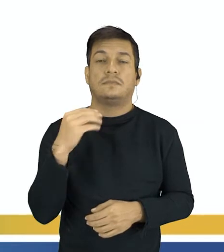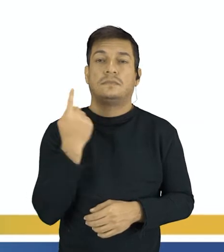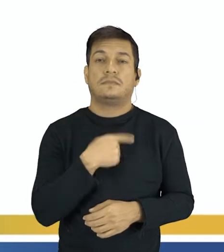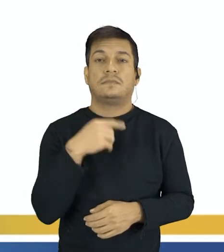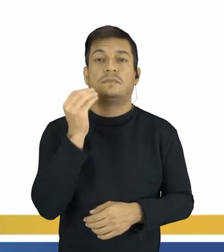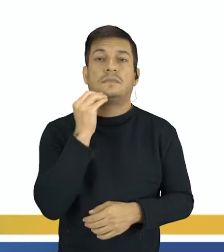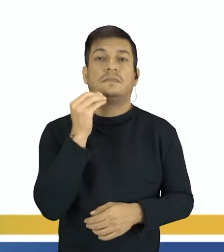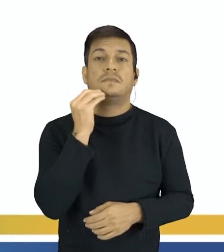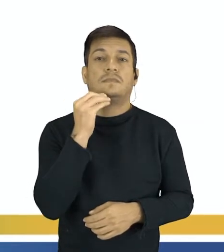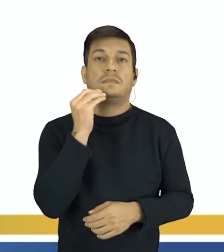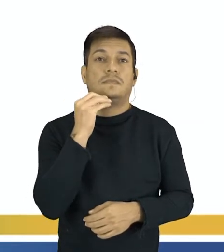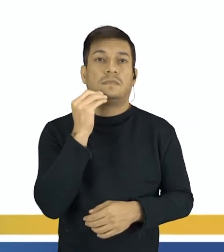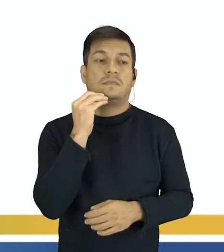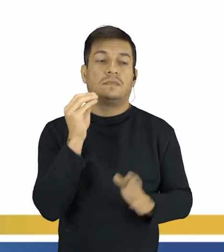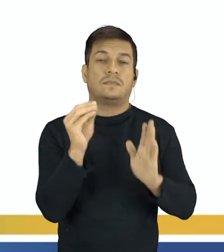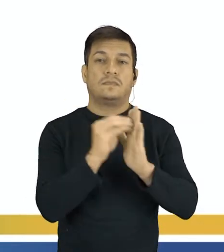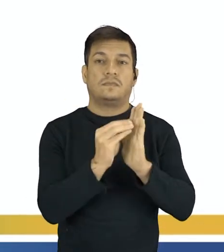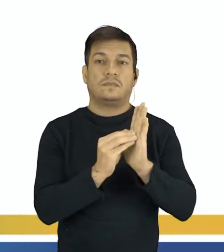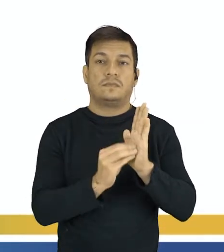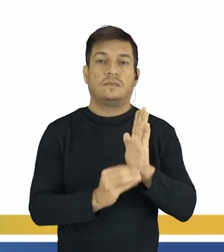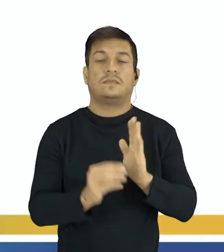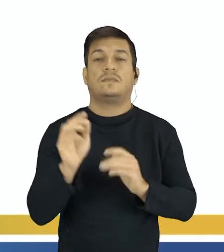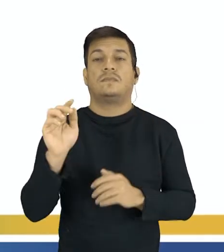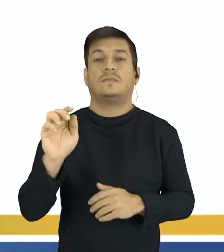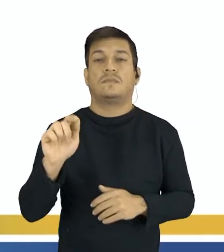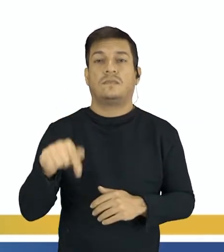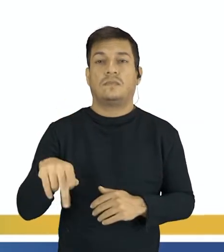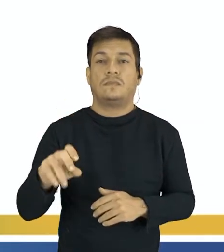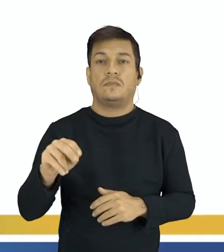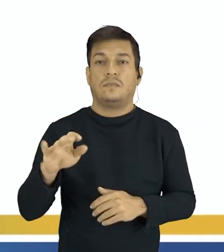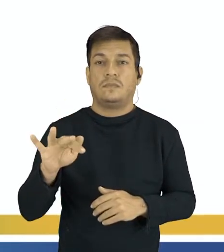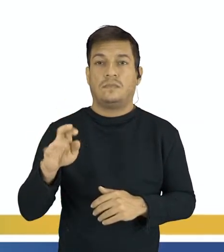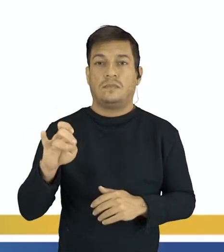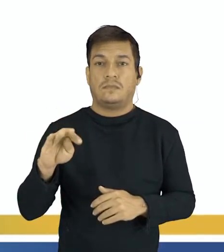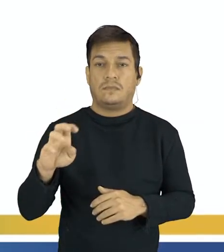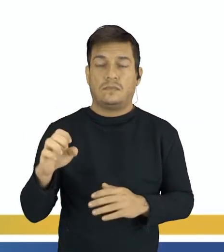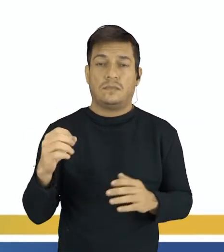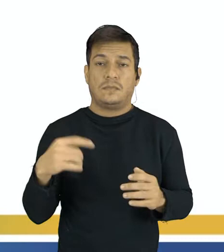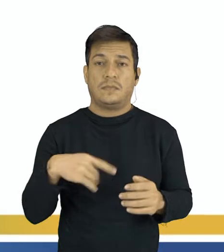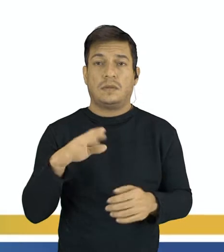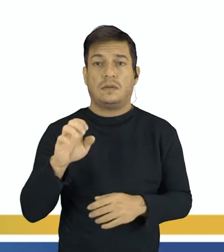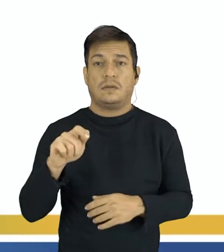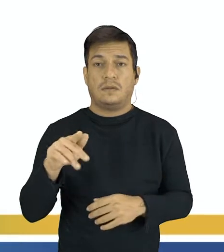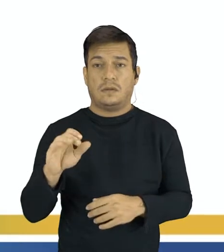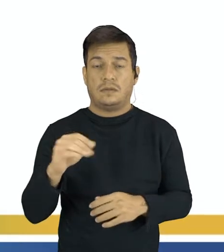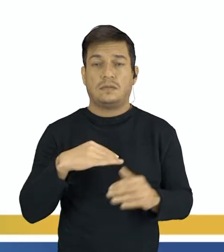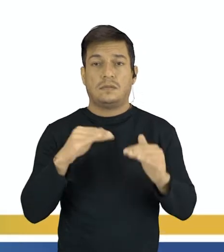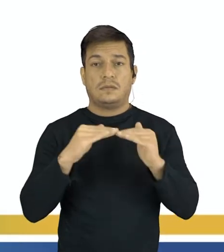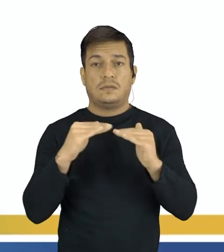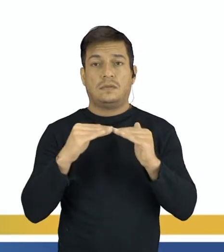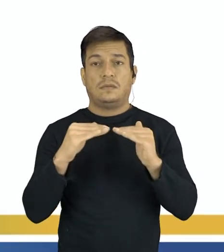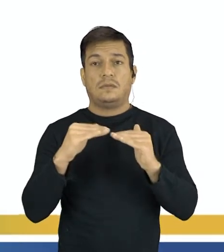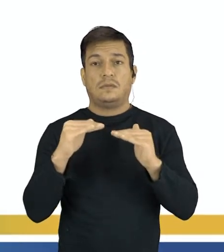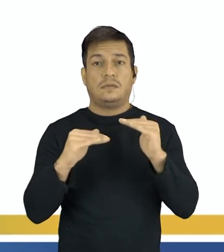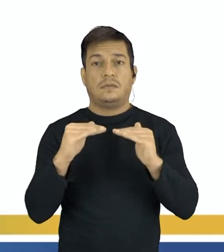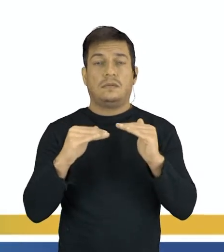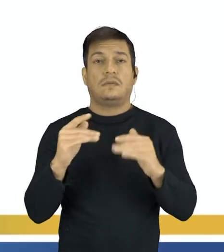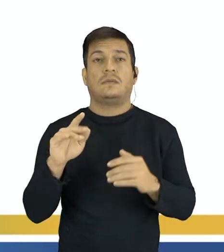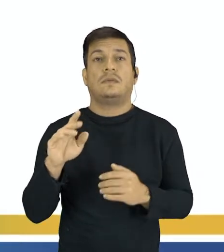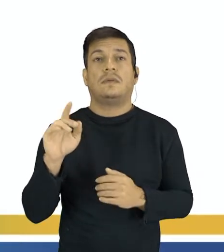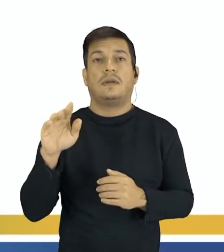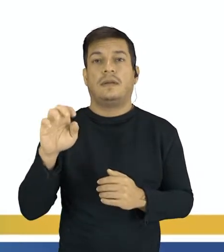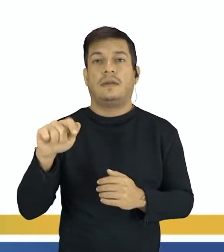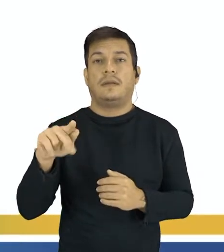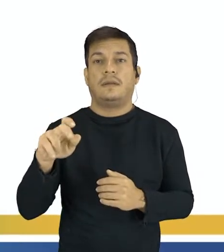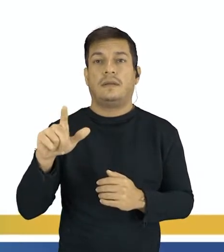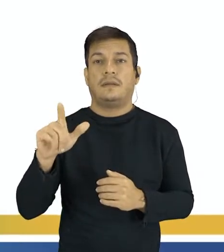tentando acrescentar mais coeficientes até que essa equação se torne equilibrada. O significa se